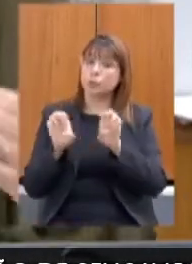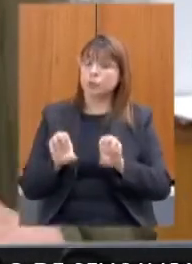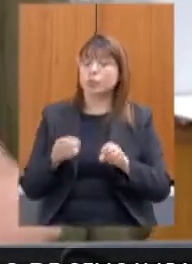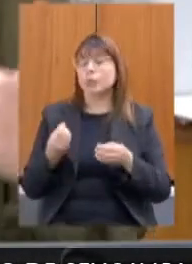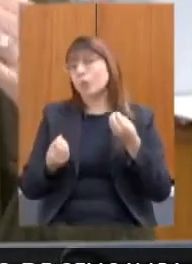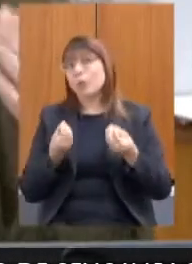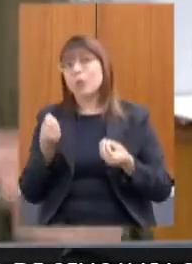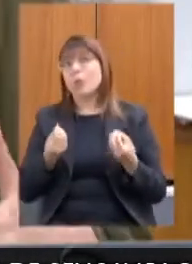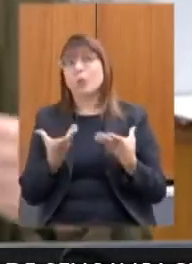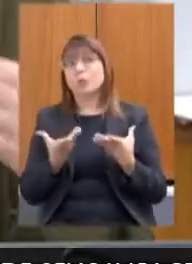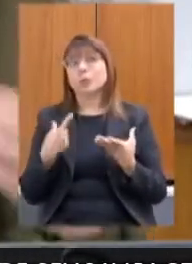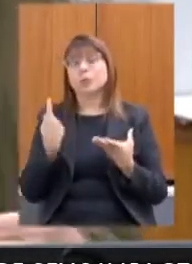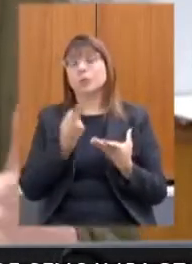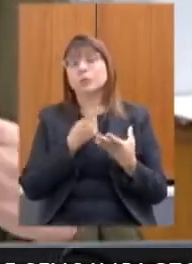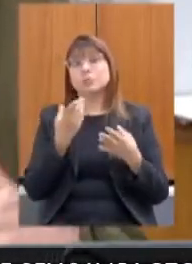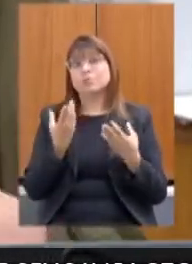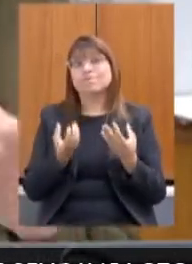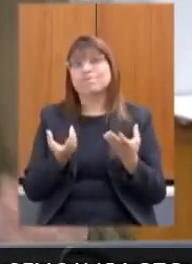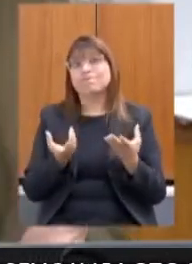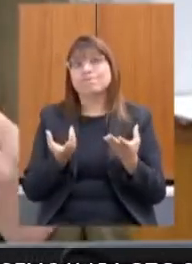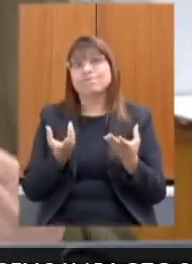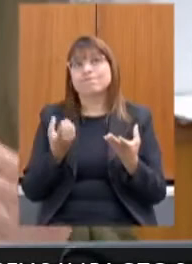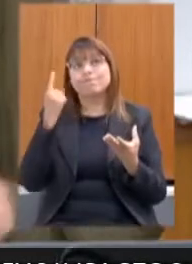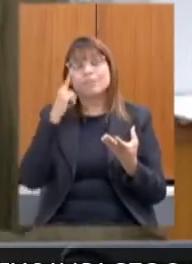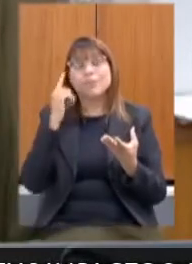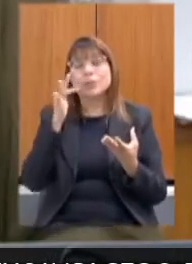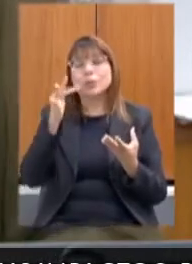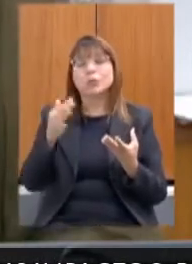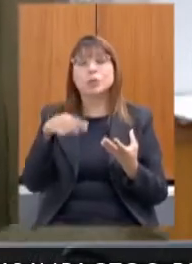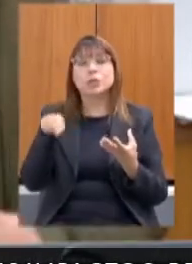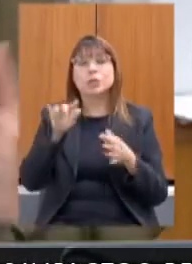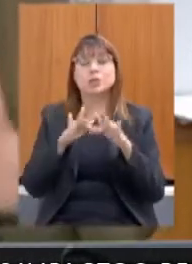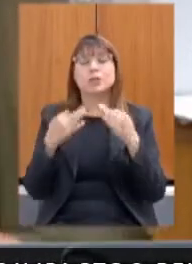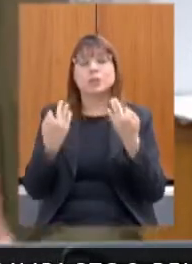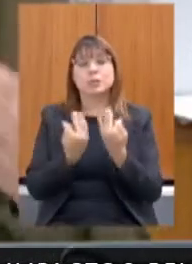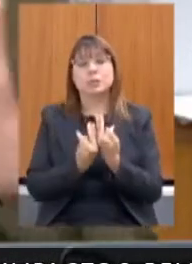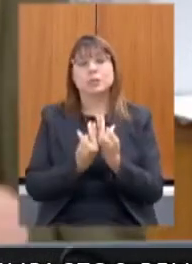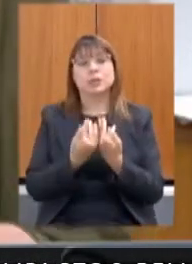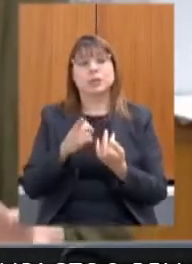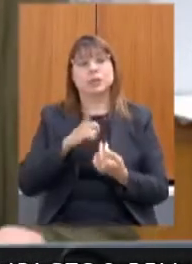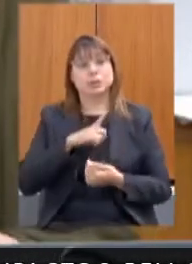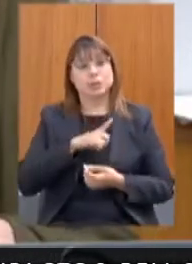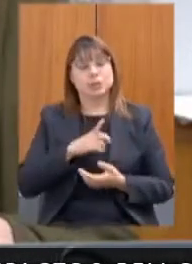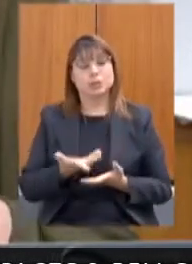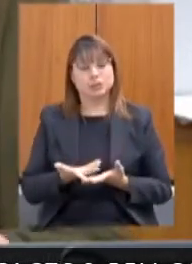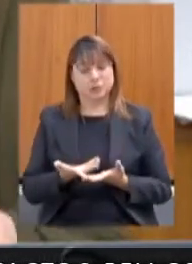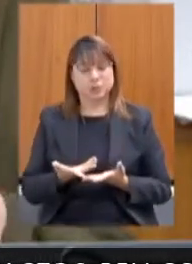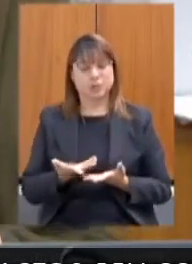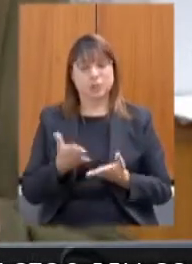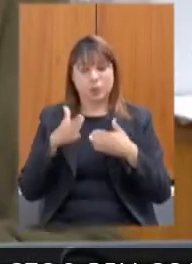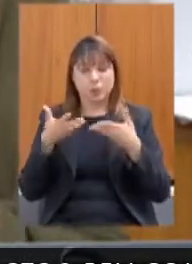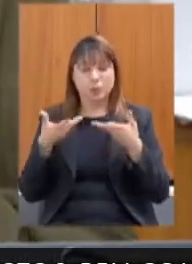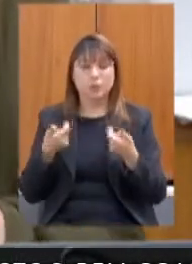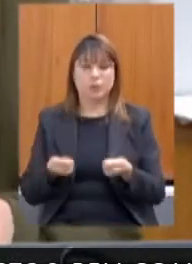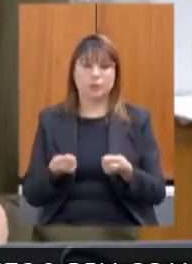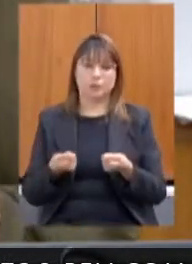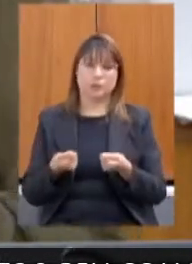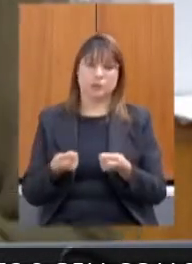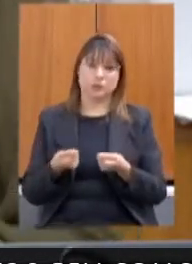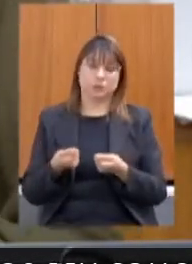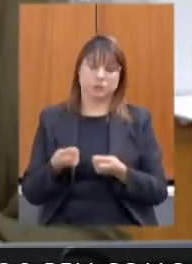podemos fazer no futuro essas famílias também gerarem renda e se qualificarem e saírem um pouco dessa